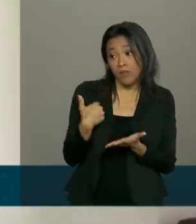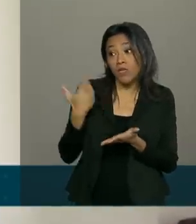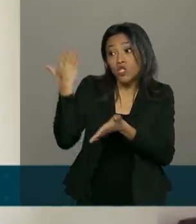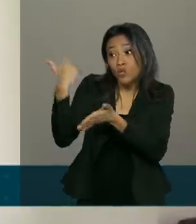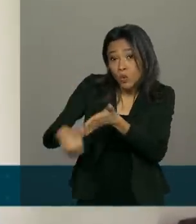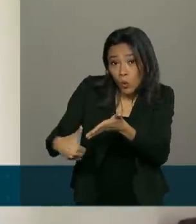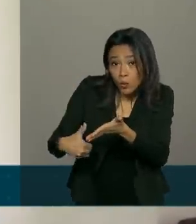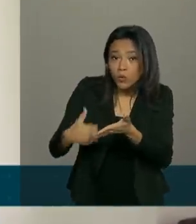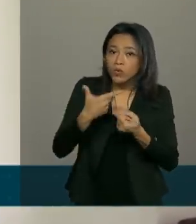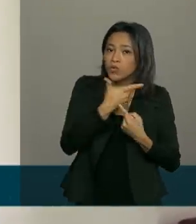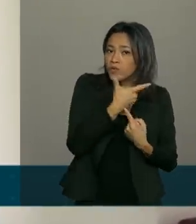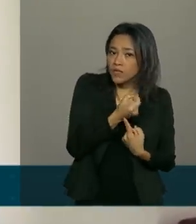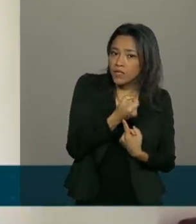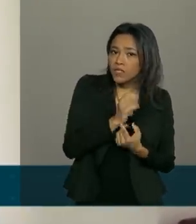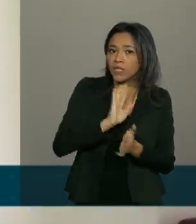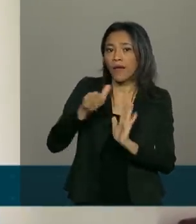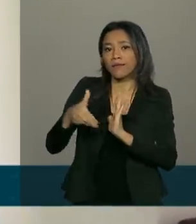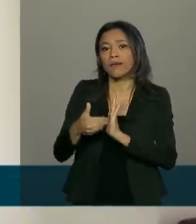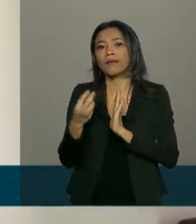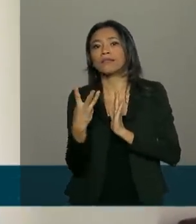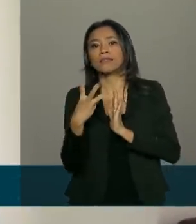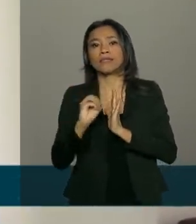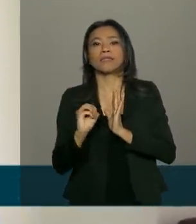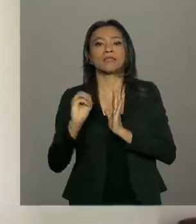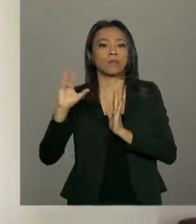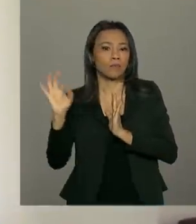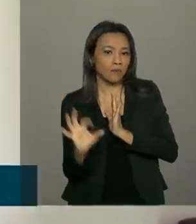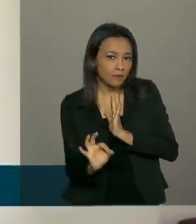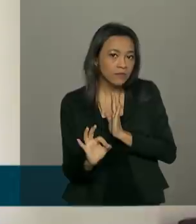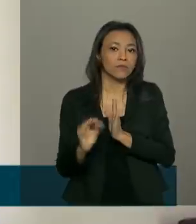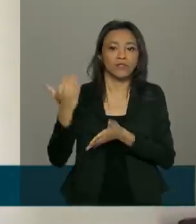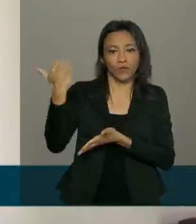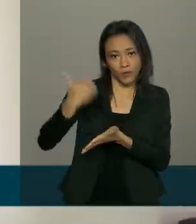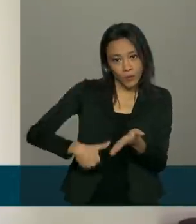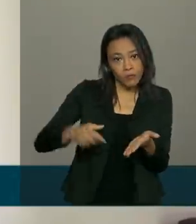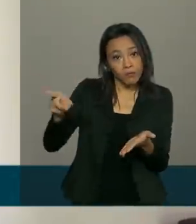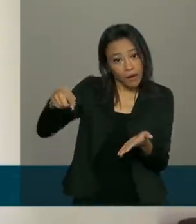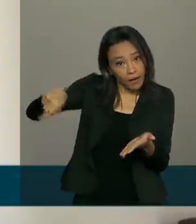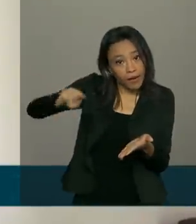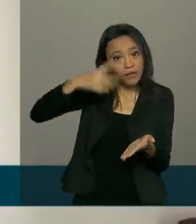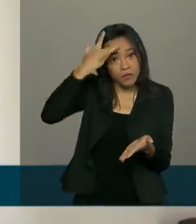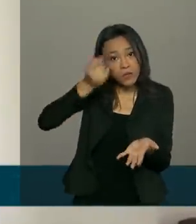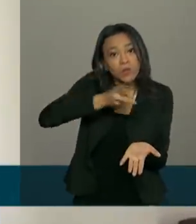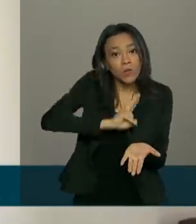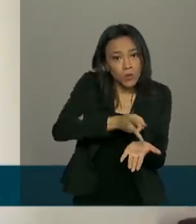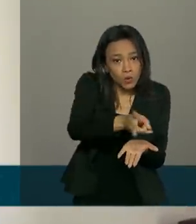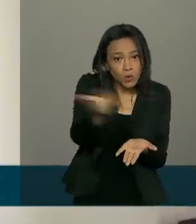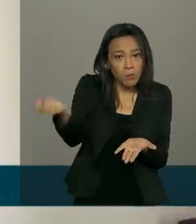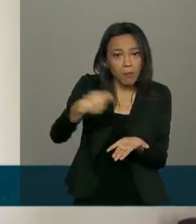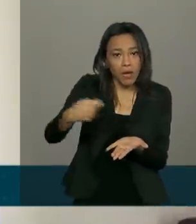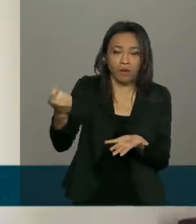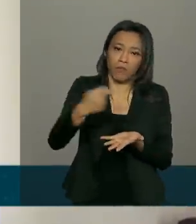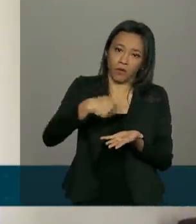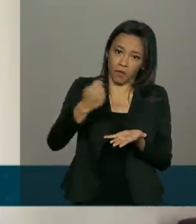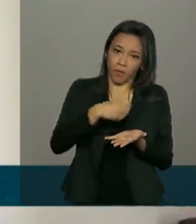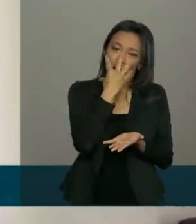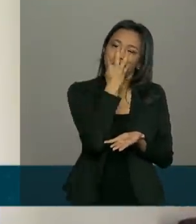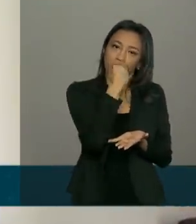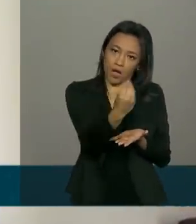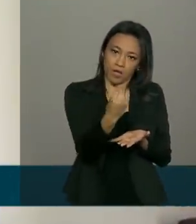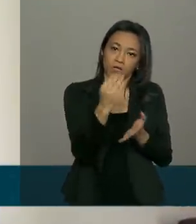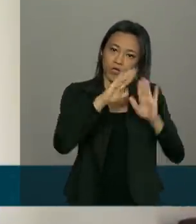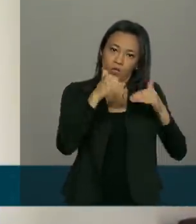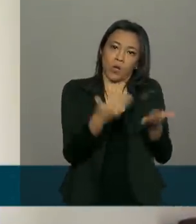dando de 20% a 30% de desconto para continuar. Apesar da van não estar